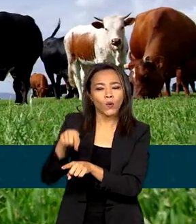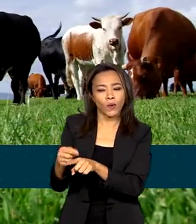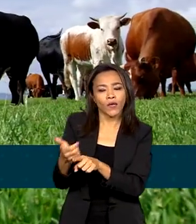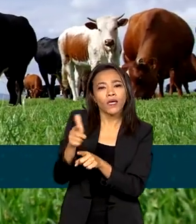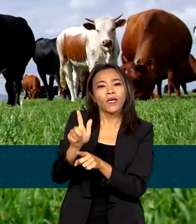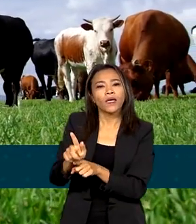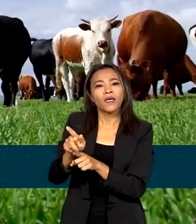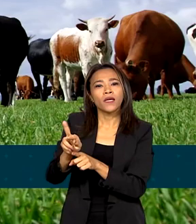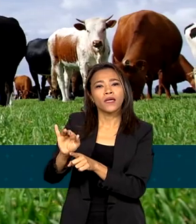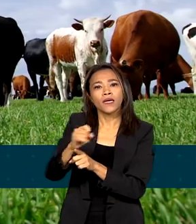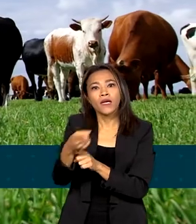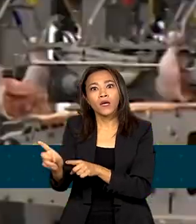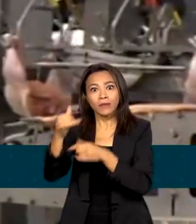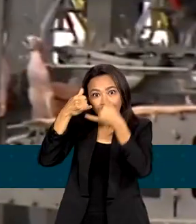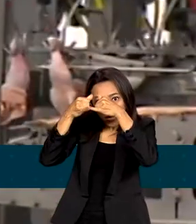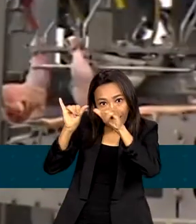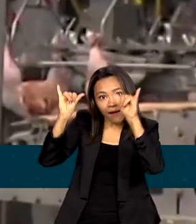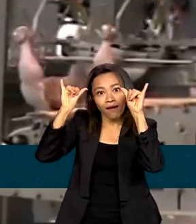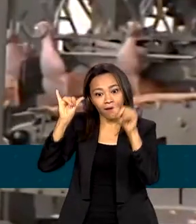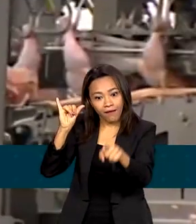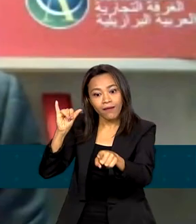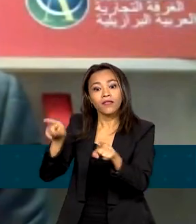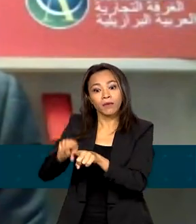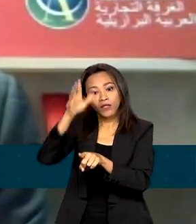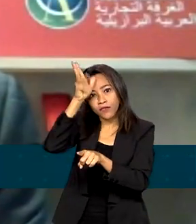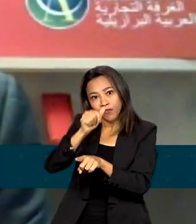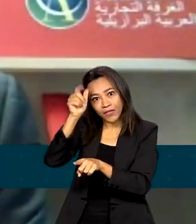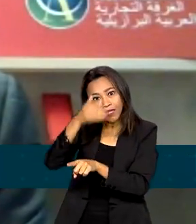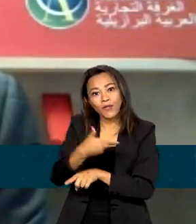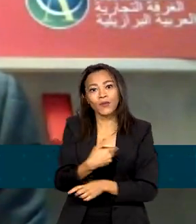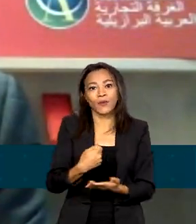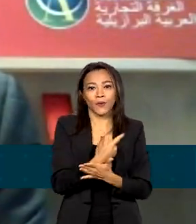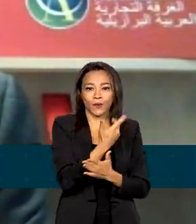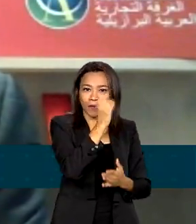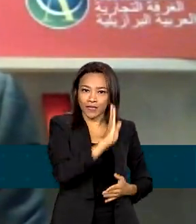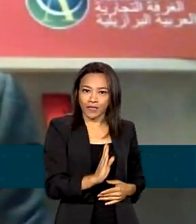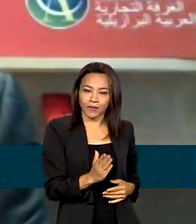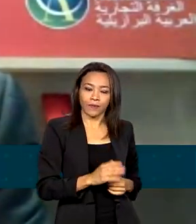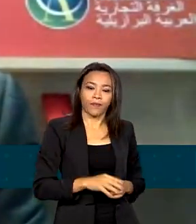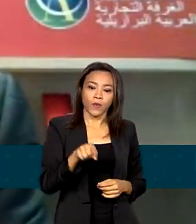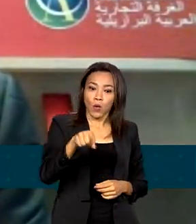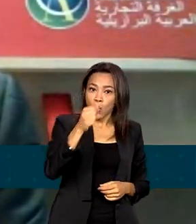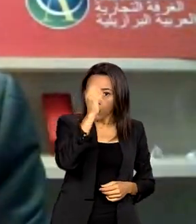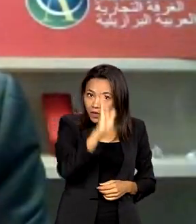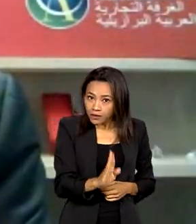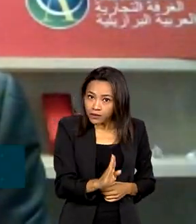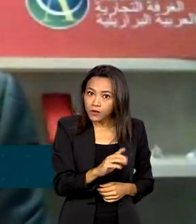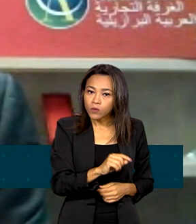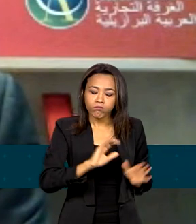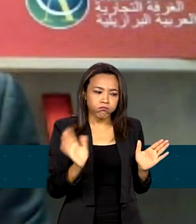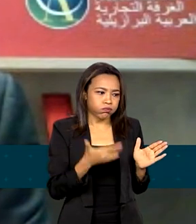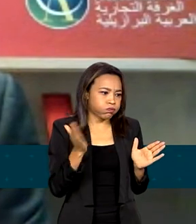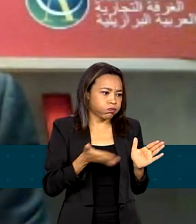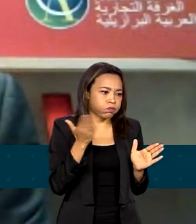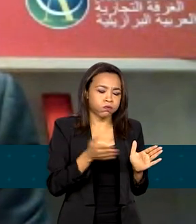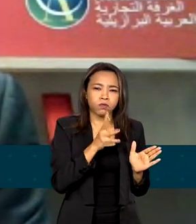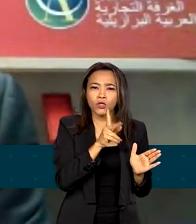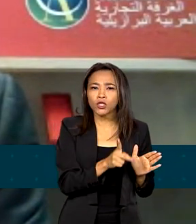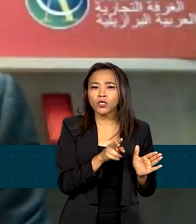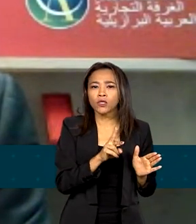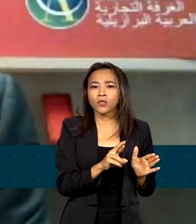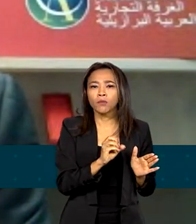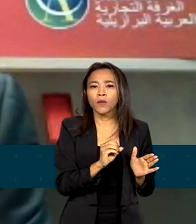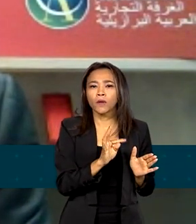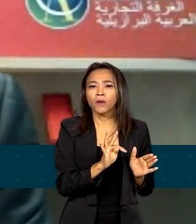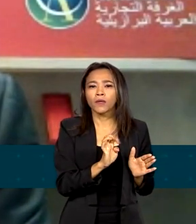principalmente carne bovina e de frango. O Brasil é o maior produtor de proteína halal